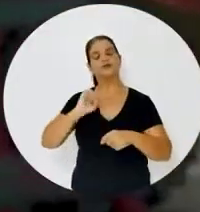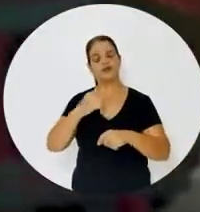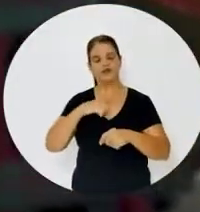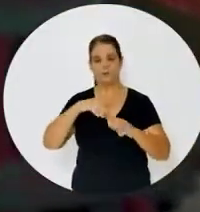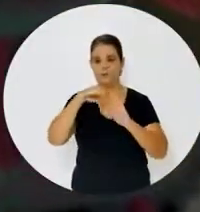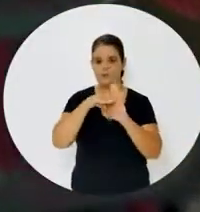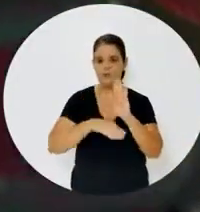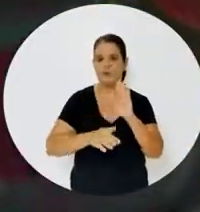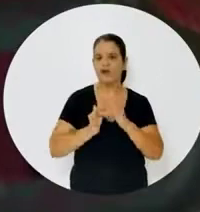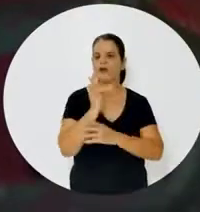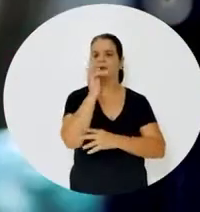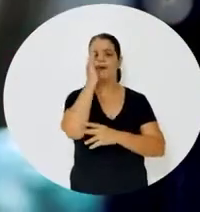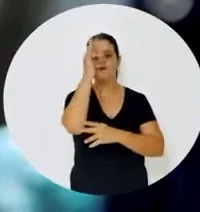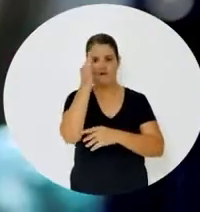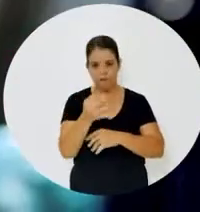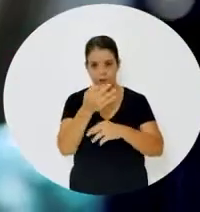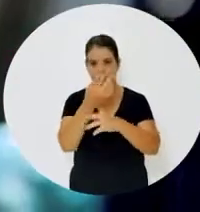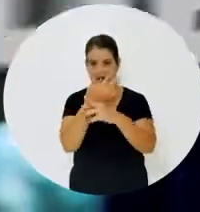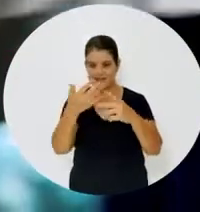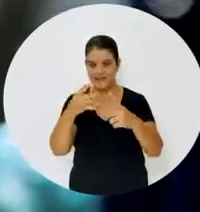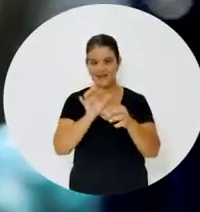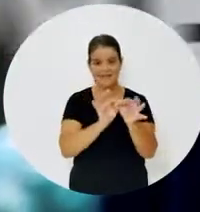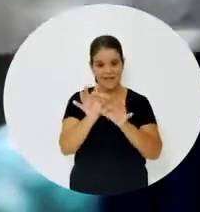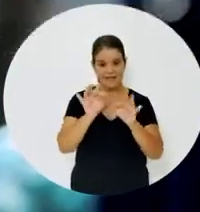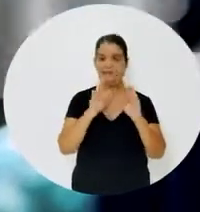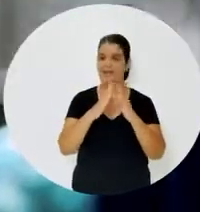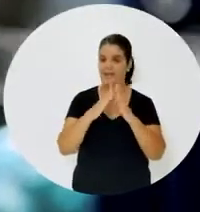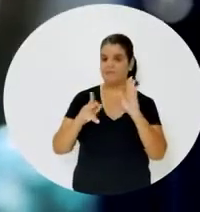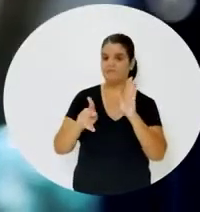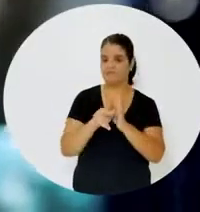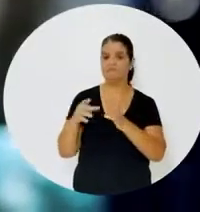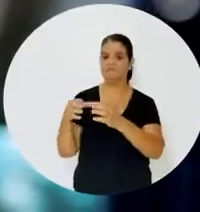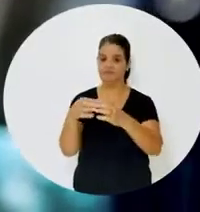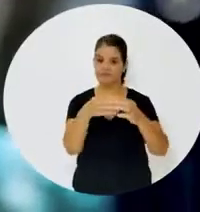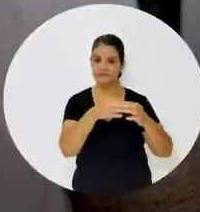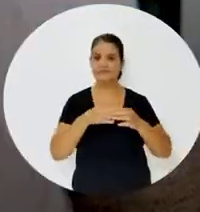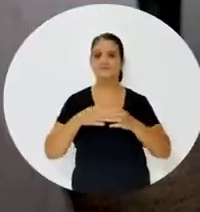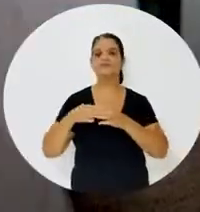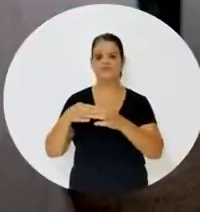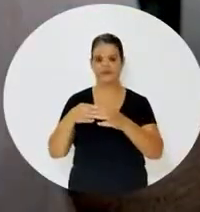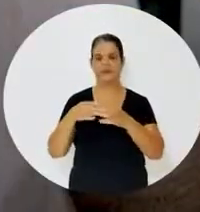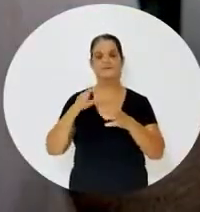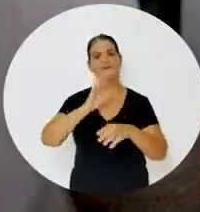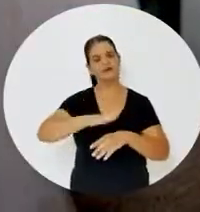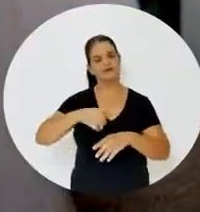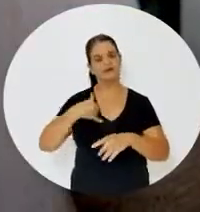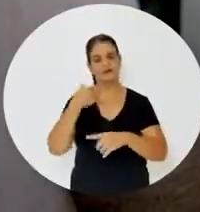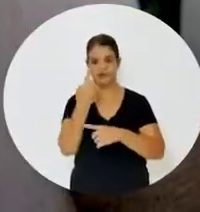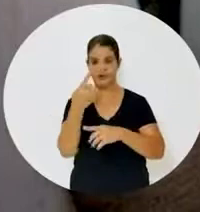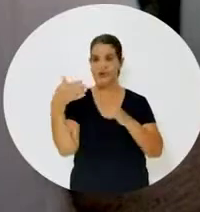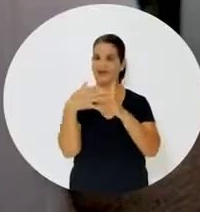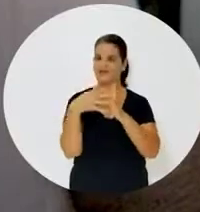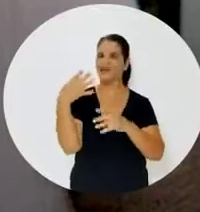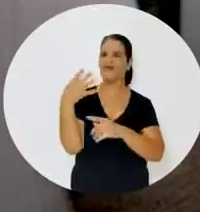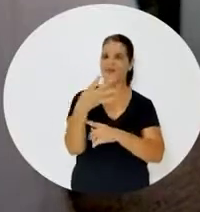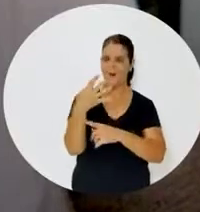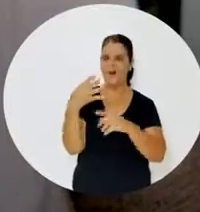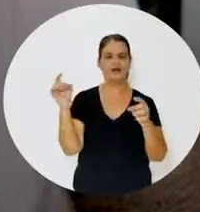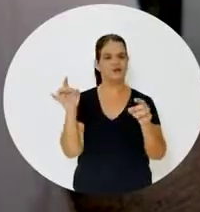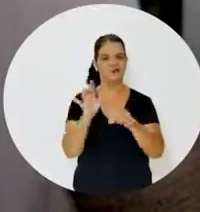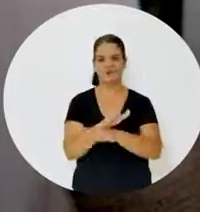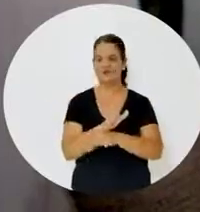o programa Florescer, que vai adaptar e adequar imóveis nas comunidades pras crianças de 1 até 4 anos